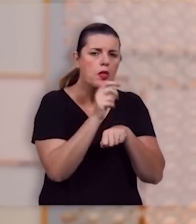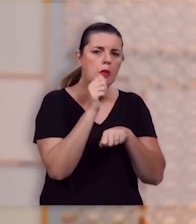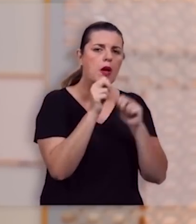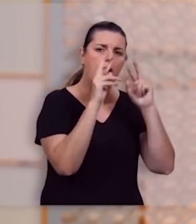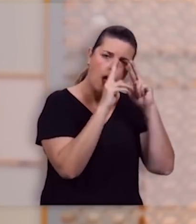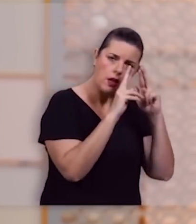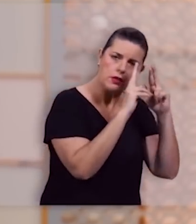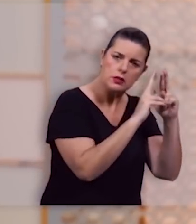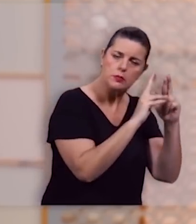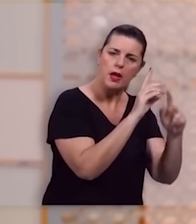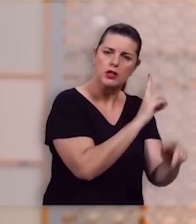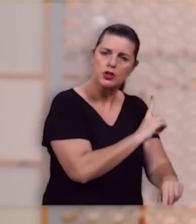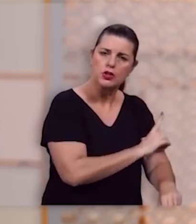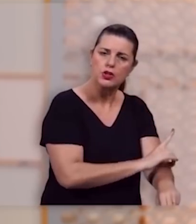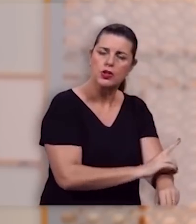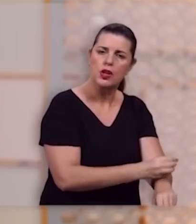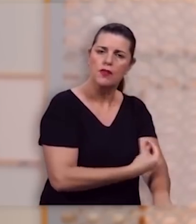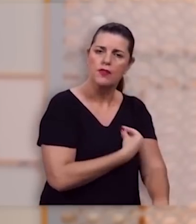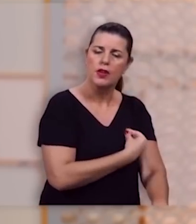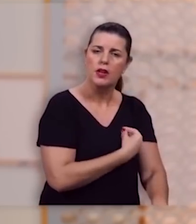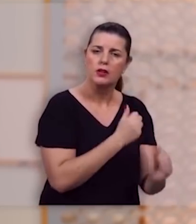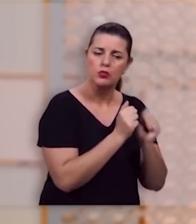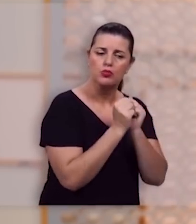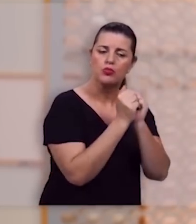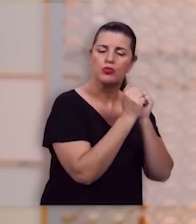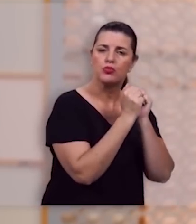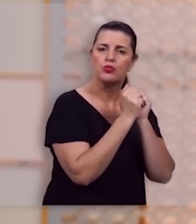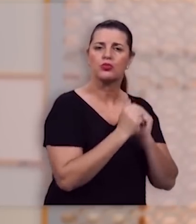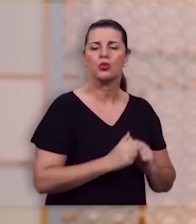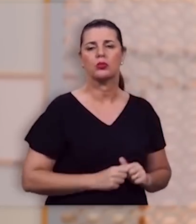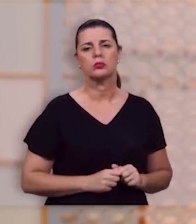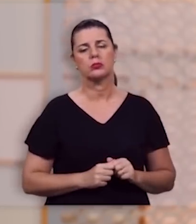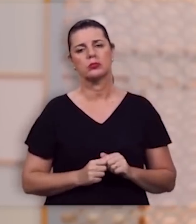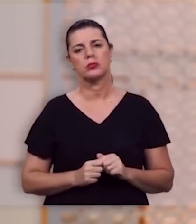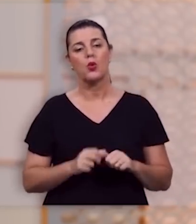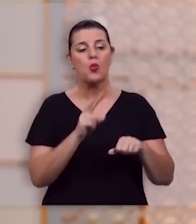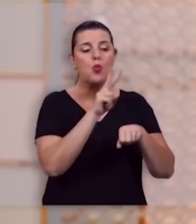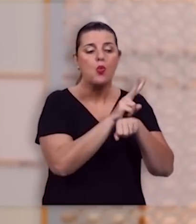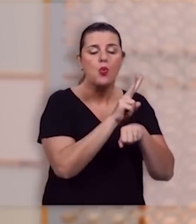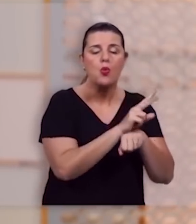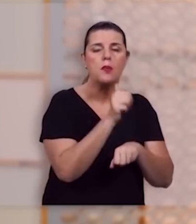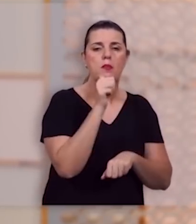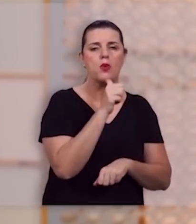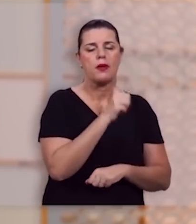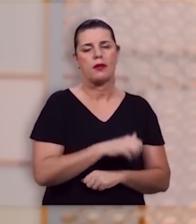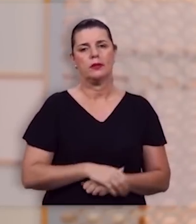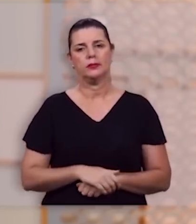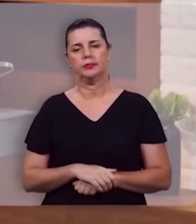respeito com dignidade vivendo a vida comum do lar cuidando dela